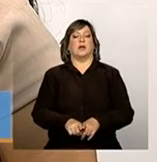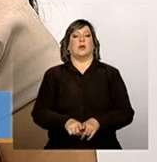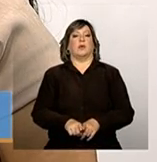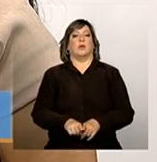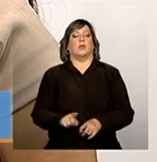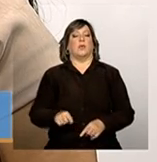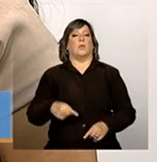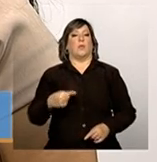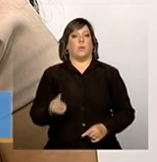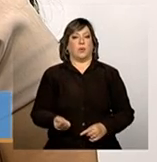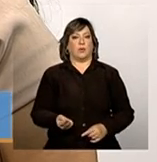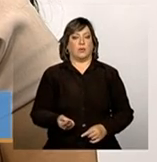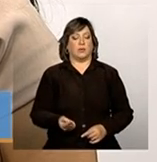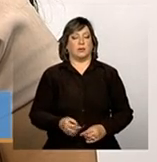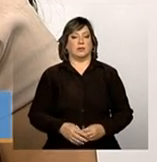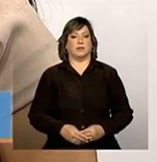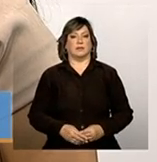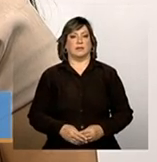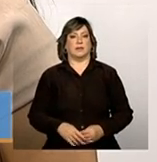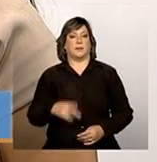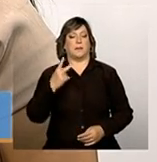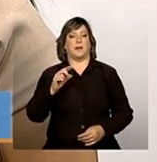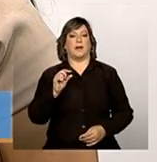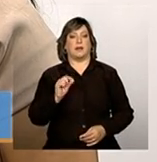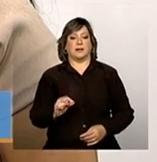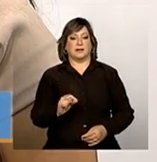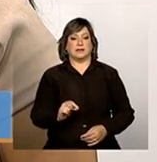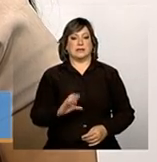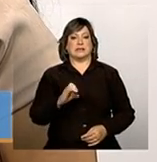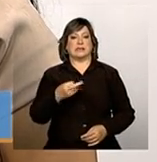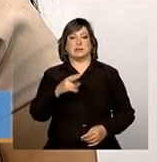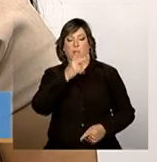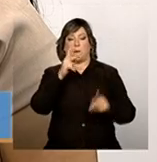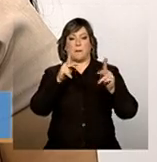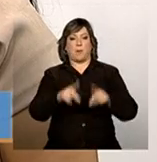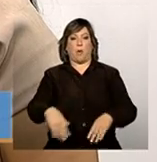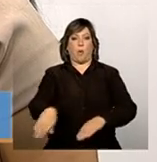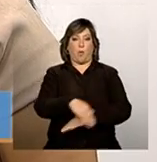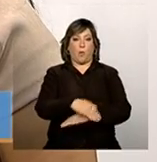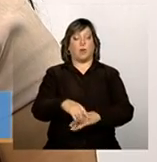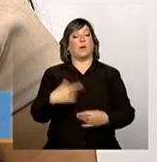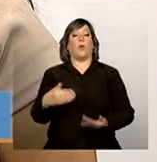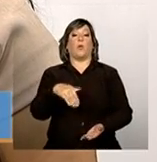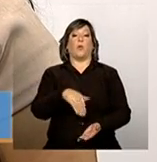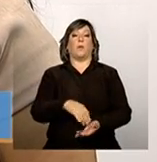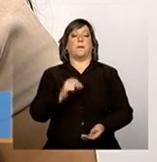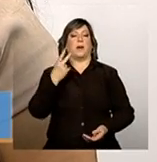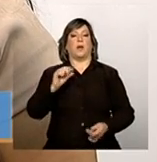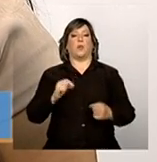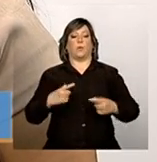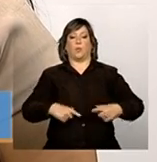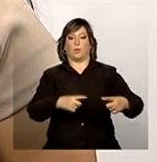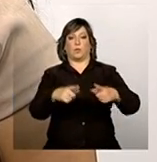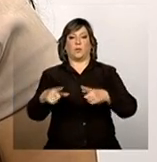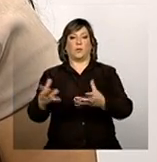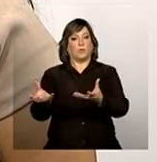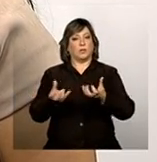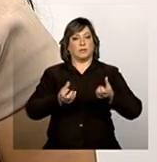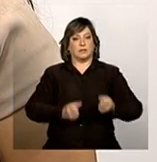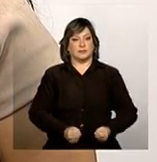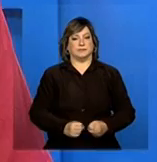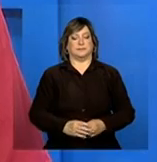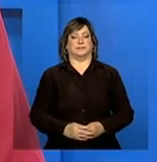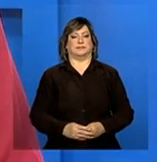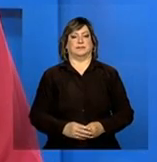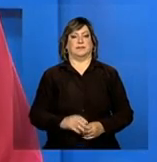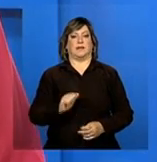os centros de população de rua e o último para as unidades de acolhimento. E quem